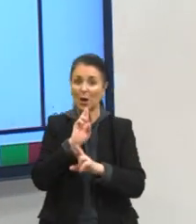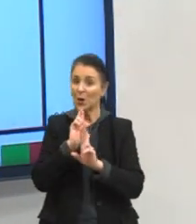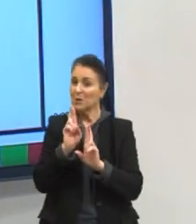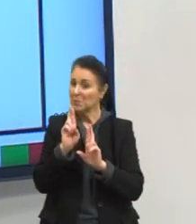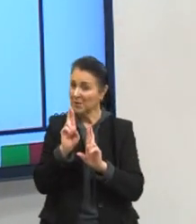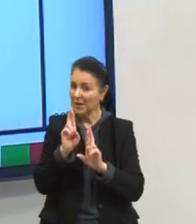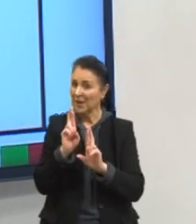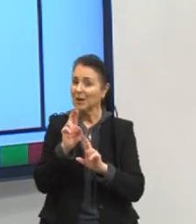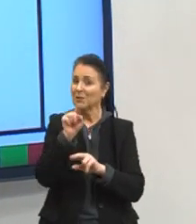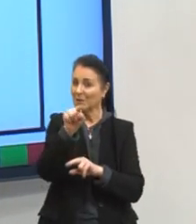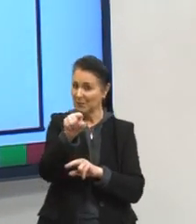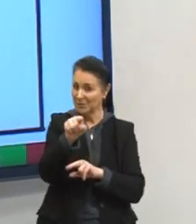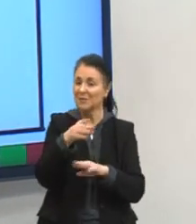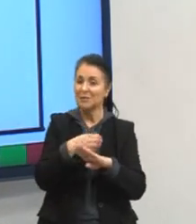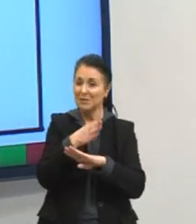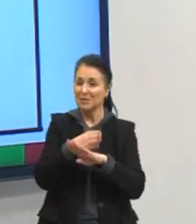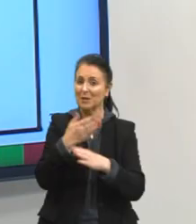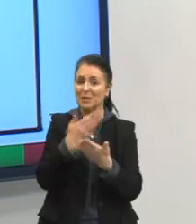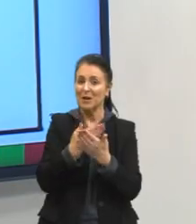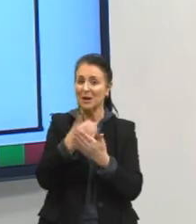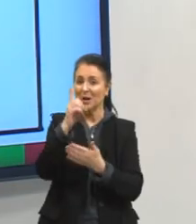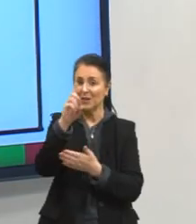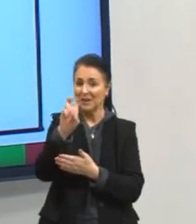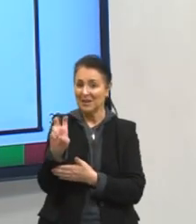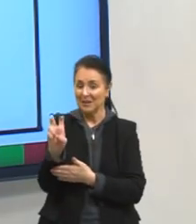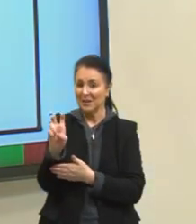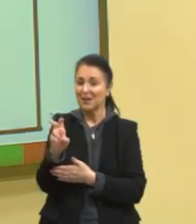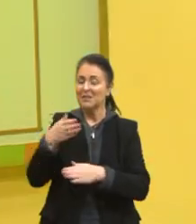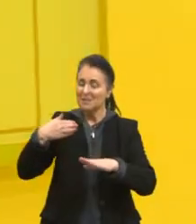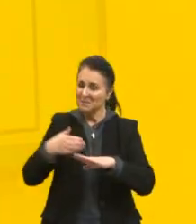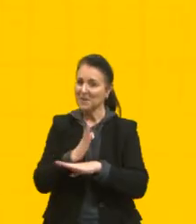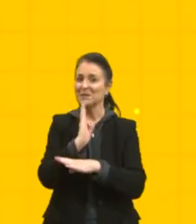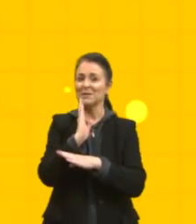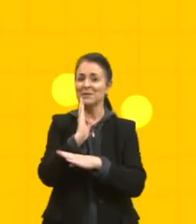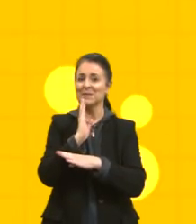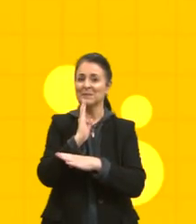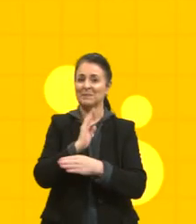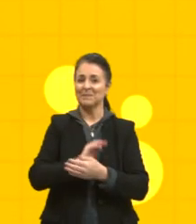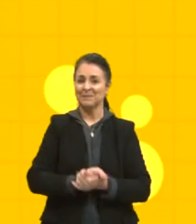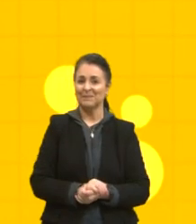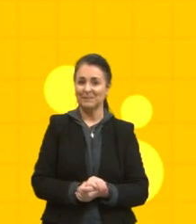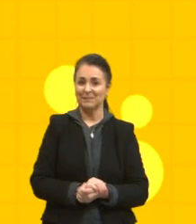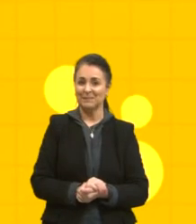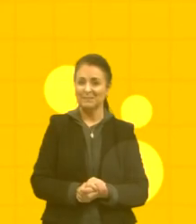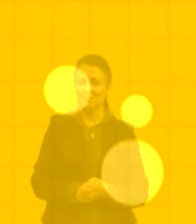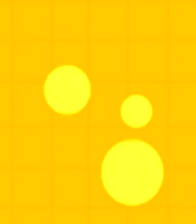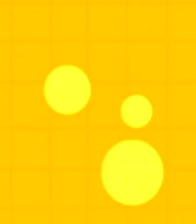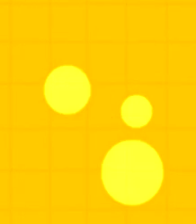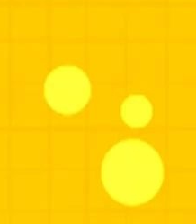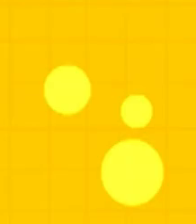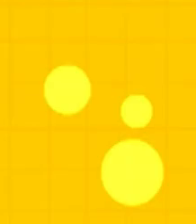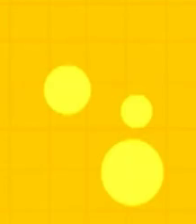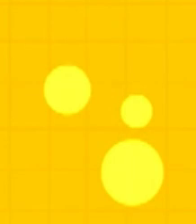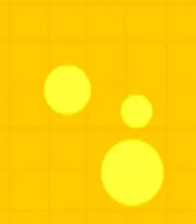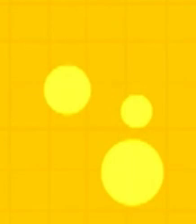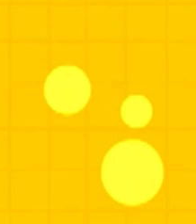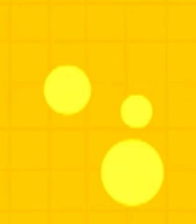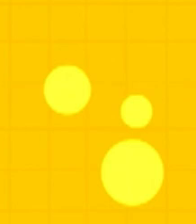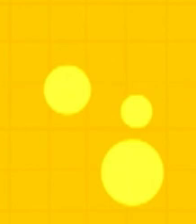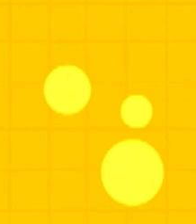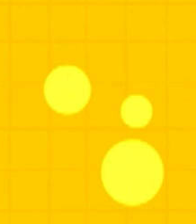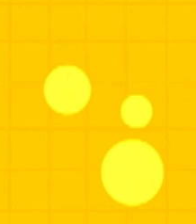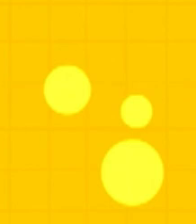vocês lá na nossa aula 15. partiu passar. E partiu. E